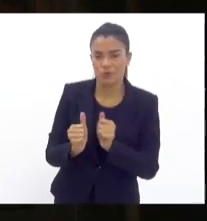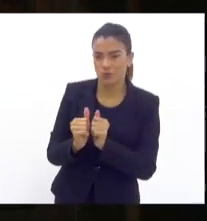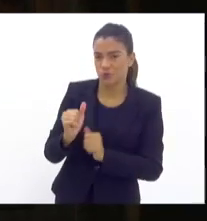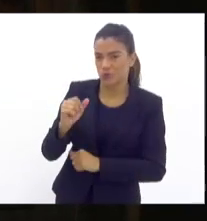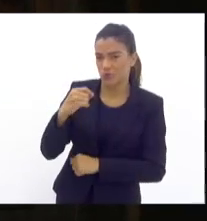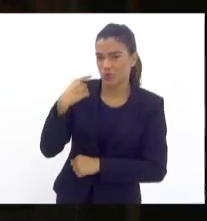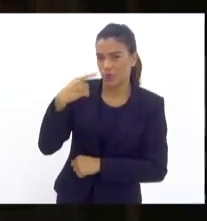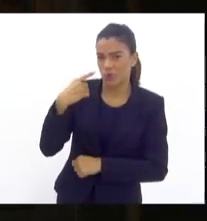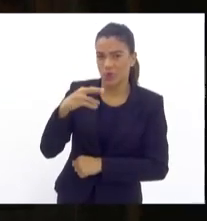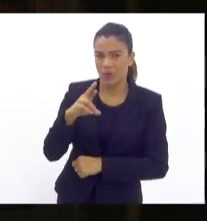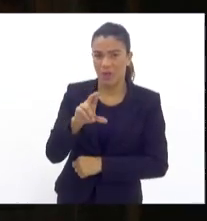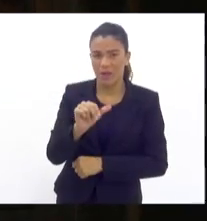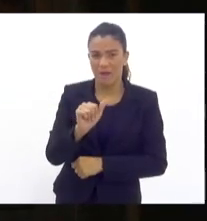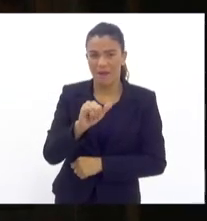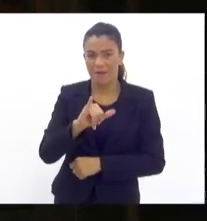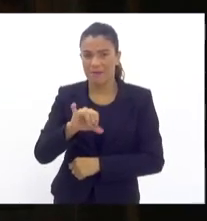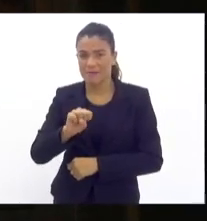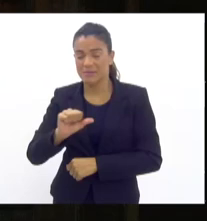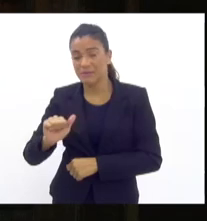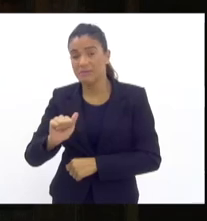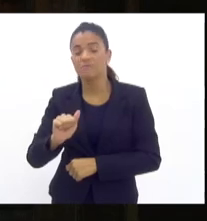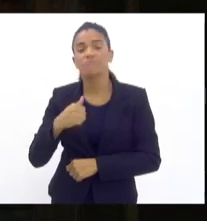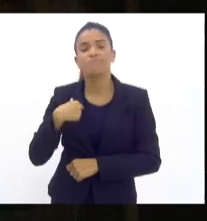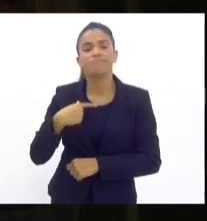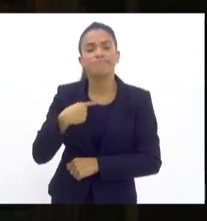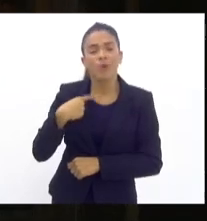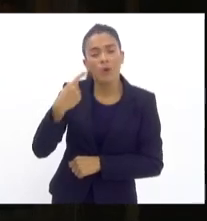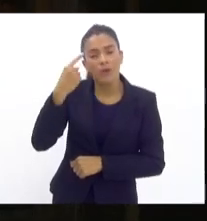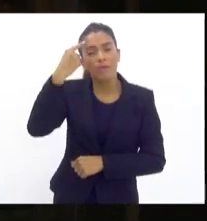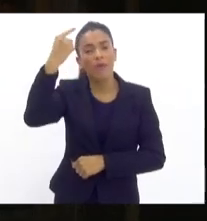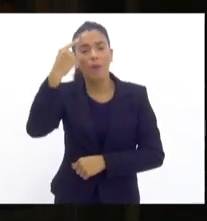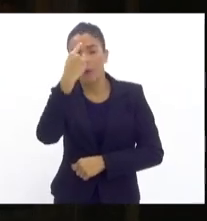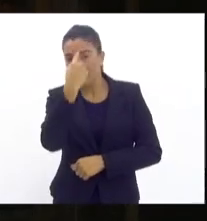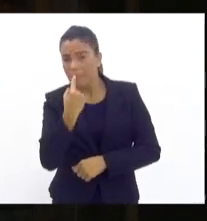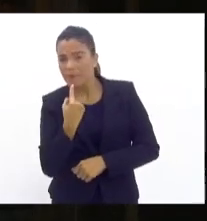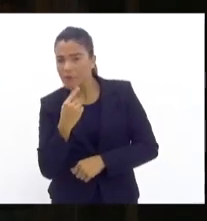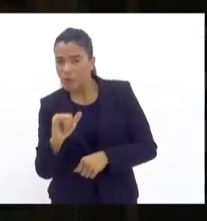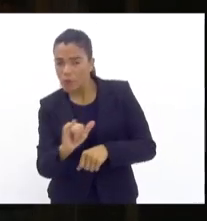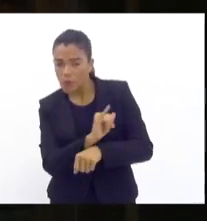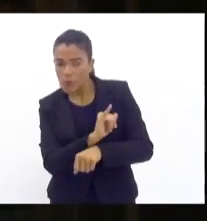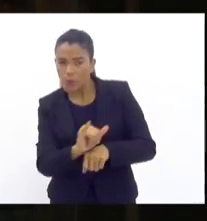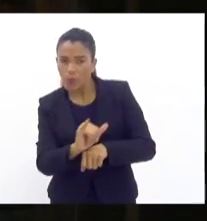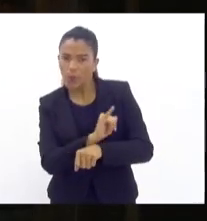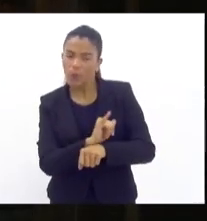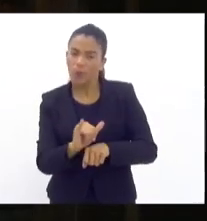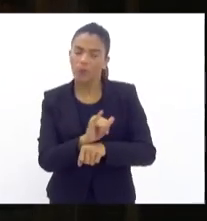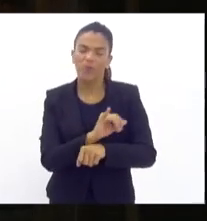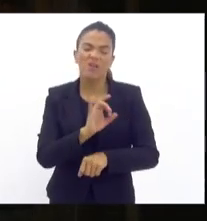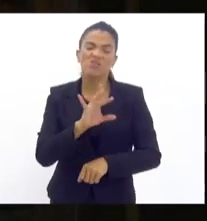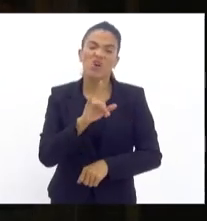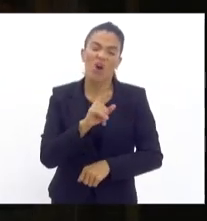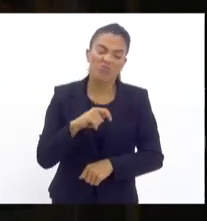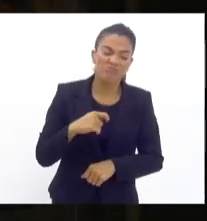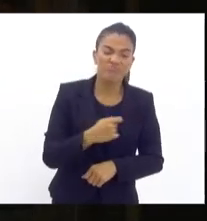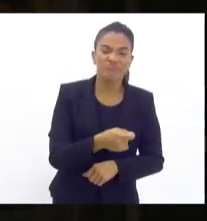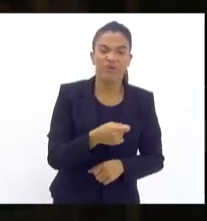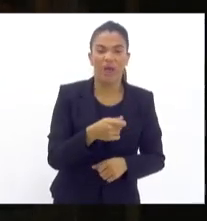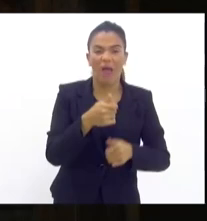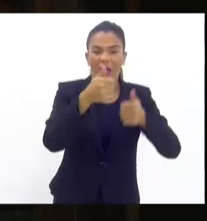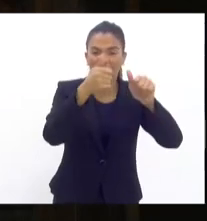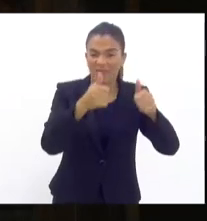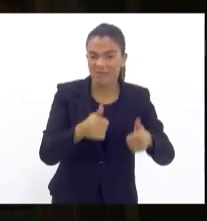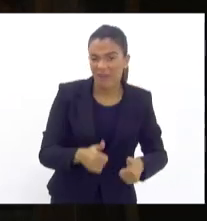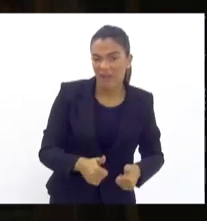Raíssa, uma ideia de dar um perfil um pouco mais operacional para o DPA, não ser um órgão apenas de análise,